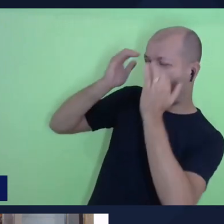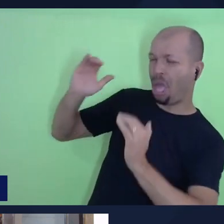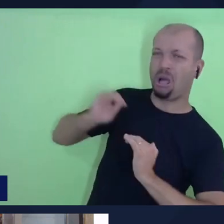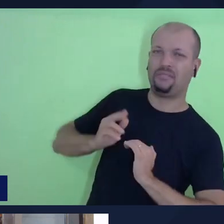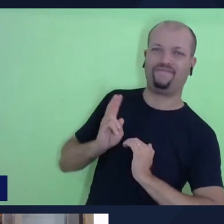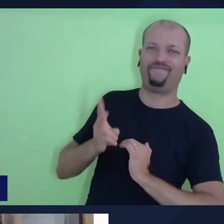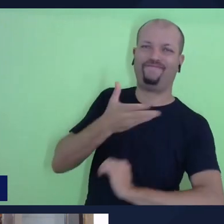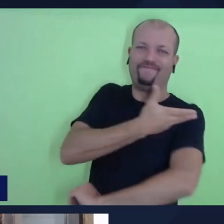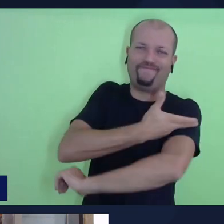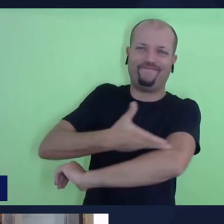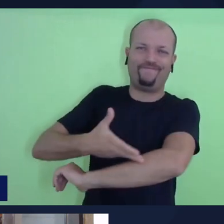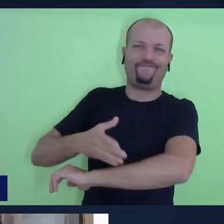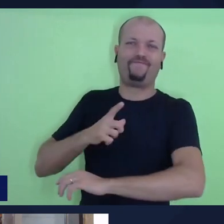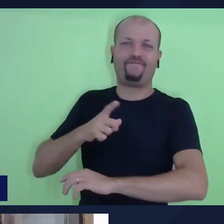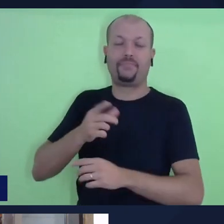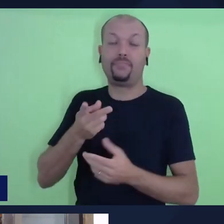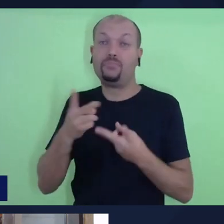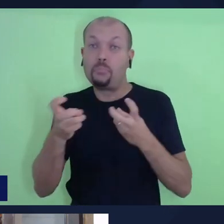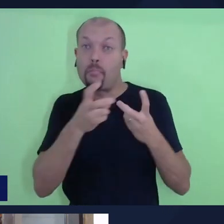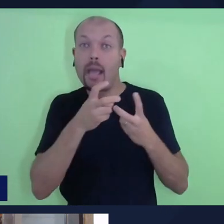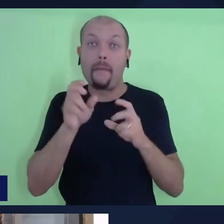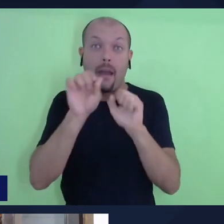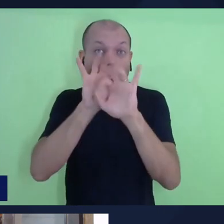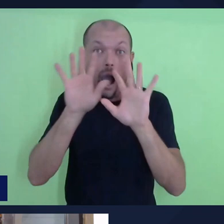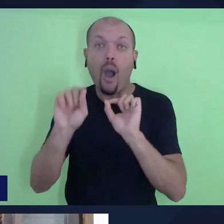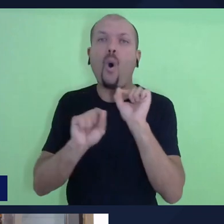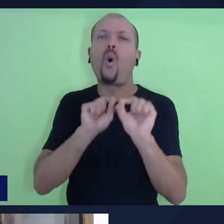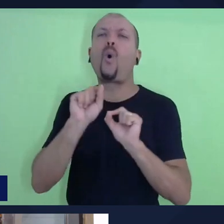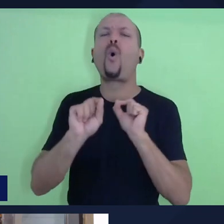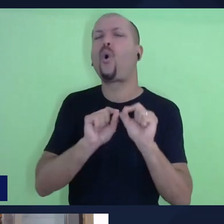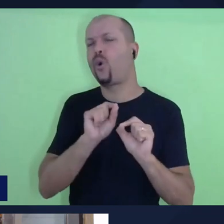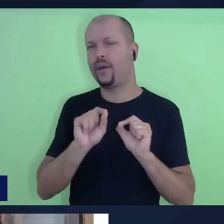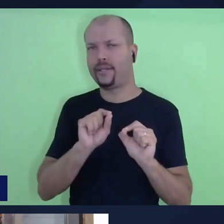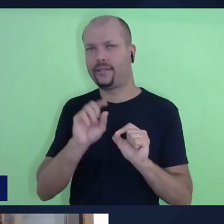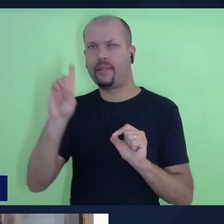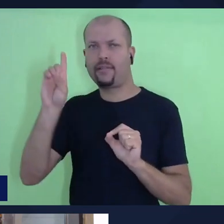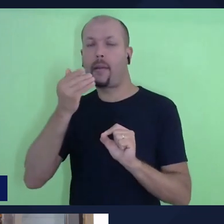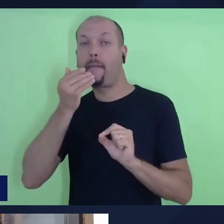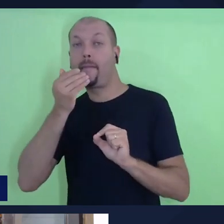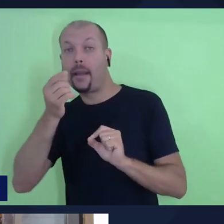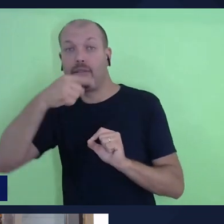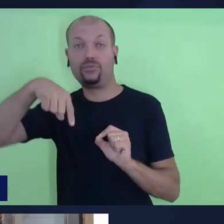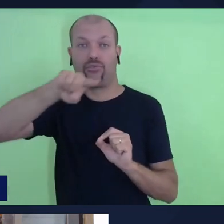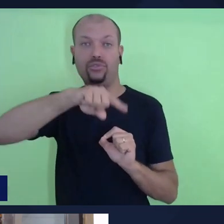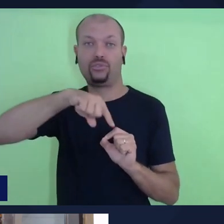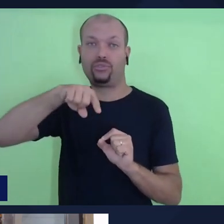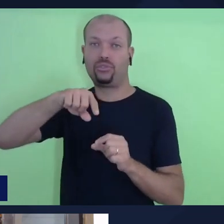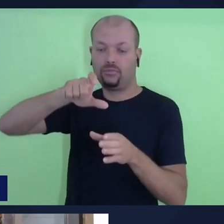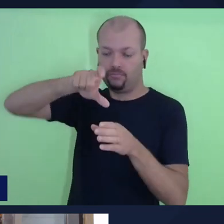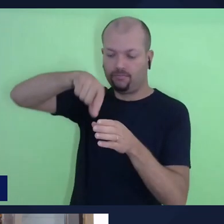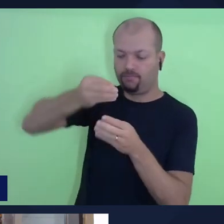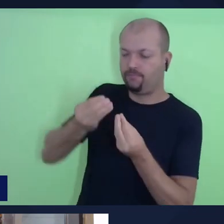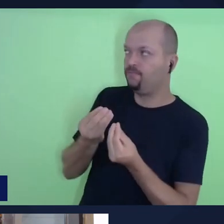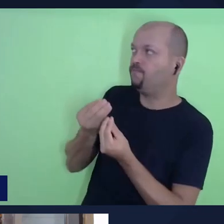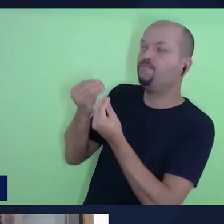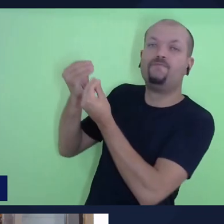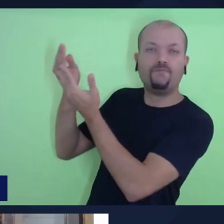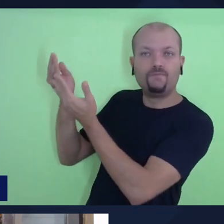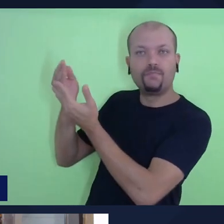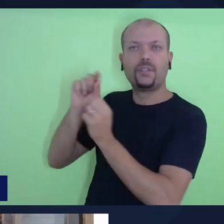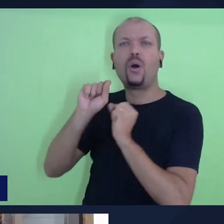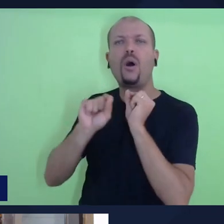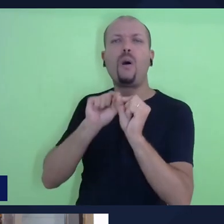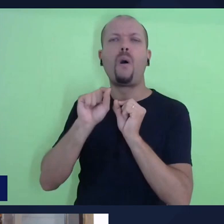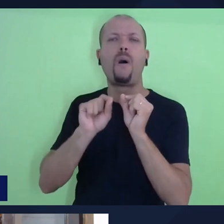claramente nessa relação em que Deus pede para que a gente devolva uma parte dos recursos é que isso,